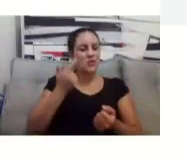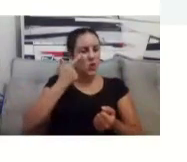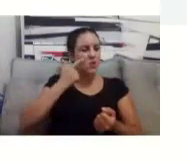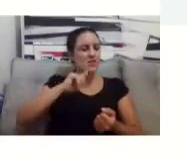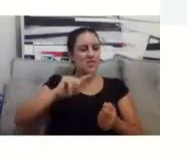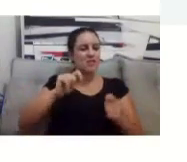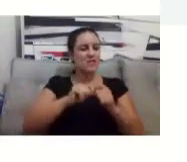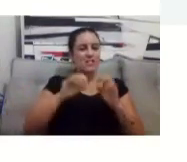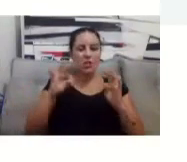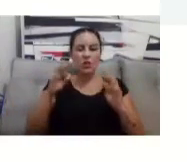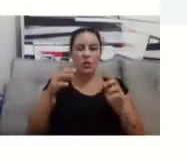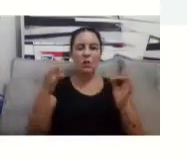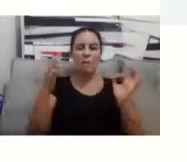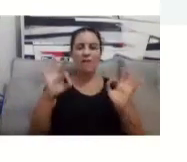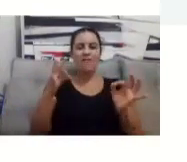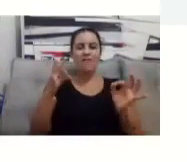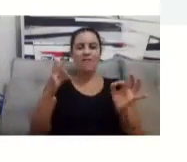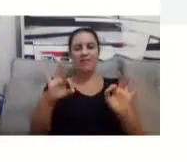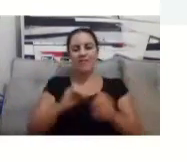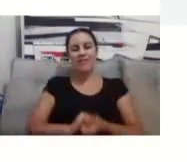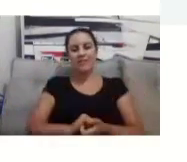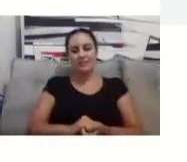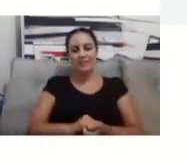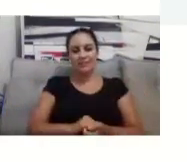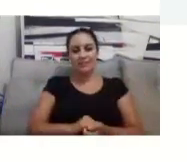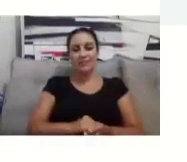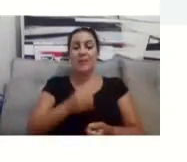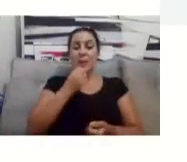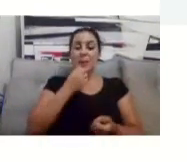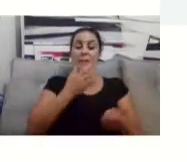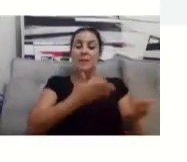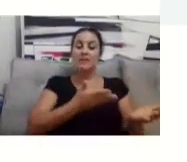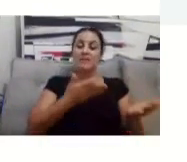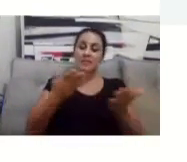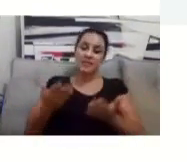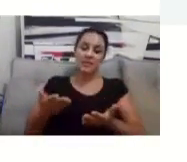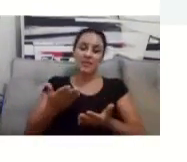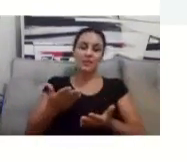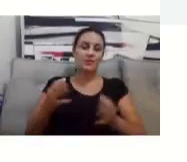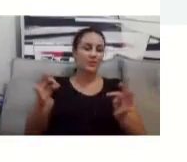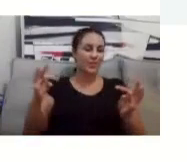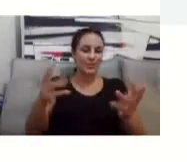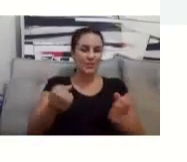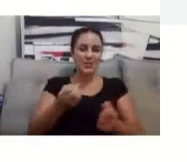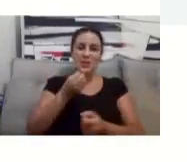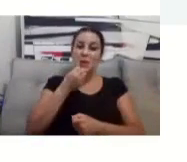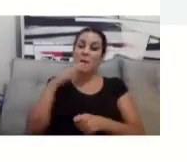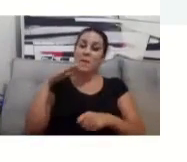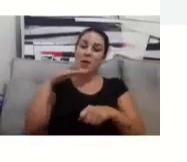tenho certeza, com esse curso. Então, bem-vindo todos vocês. Boa noite a todos.